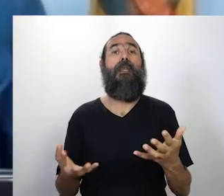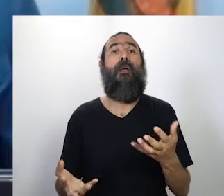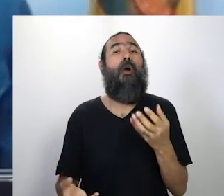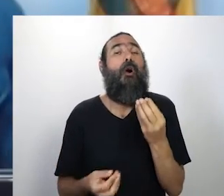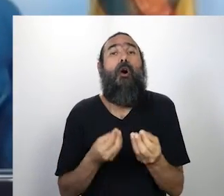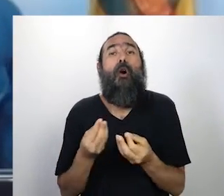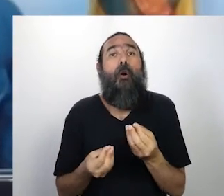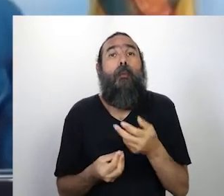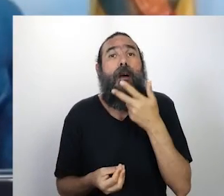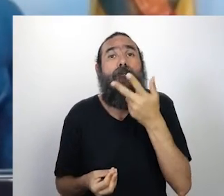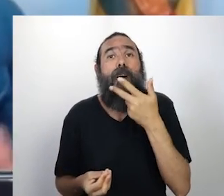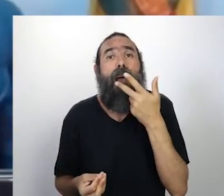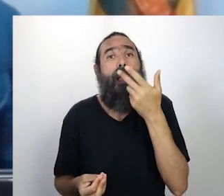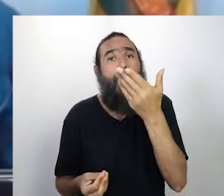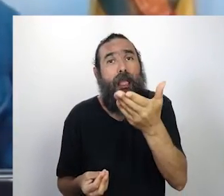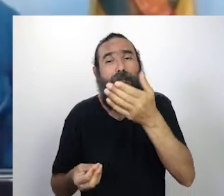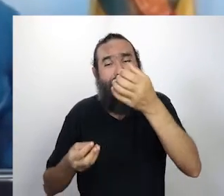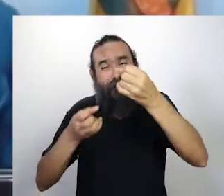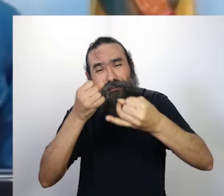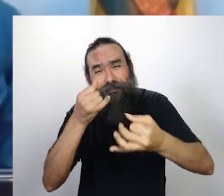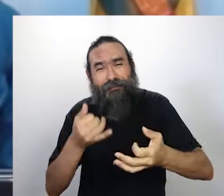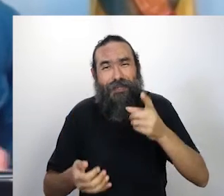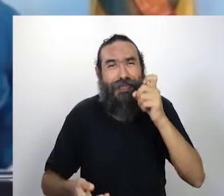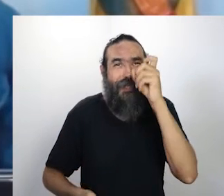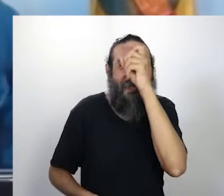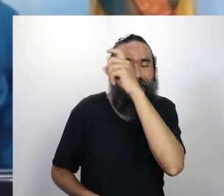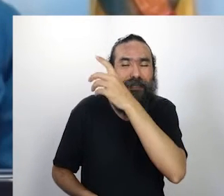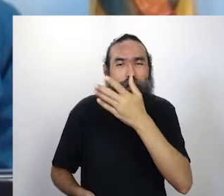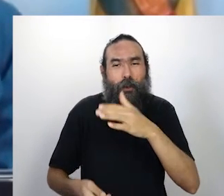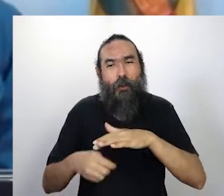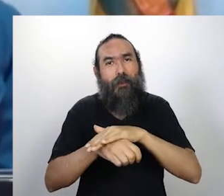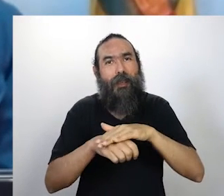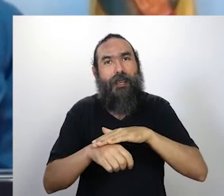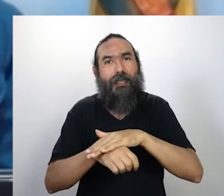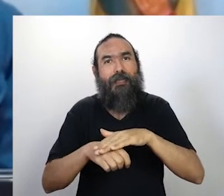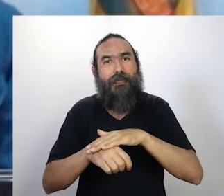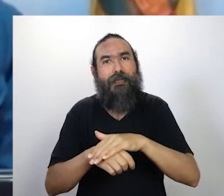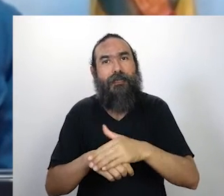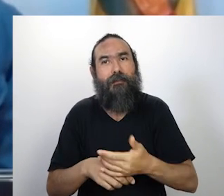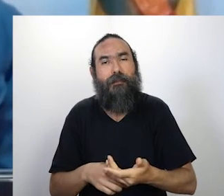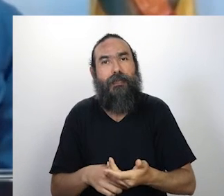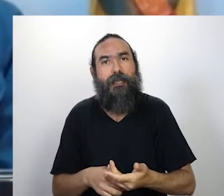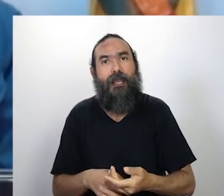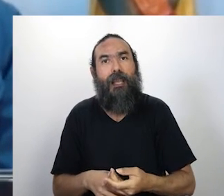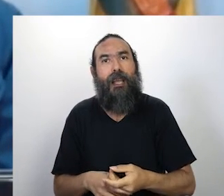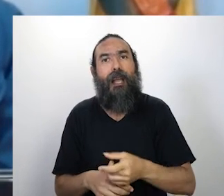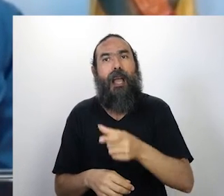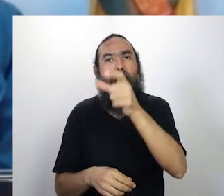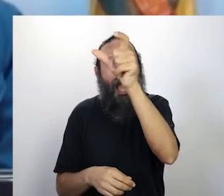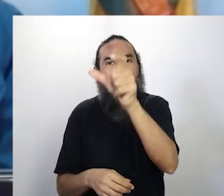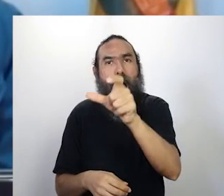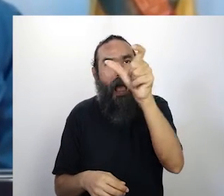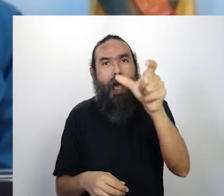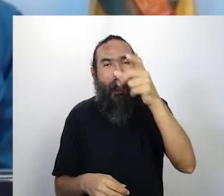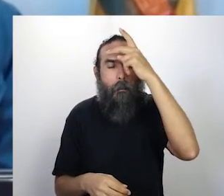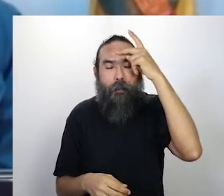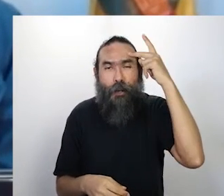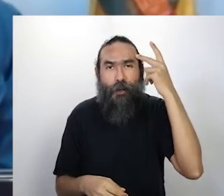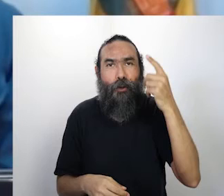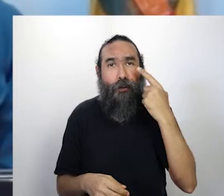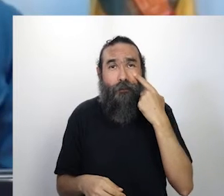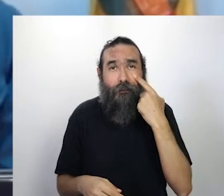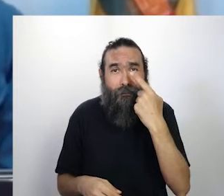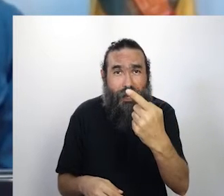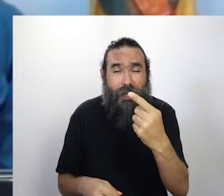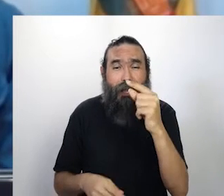não tem como a gente falar sobre esse assunto, ou iniciar essa conversa, sempre na fala de todo mundo, a gente consegue perceber